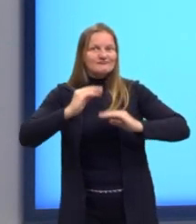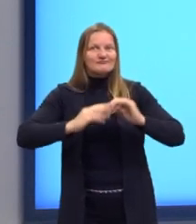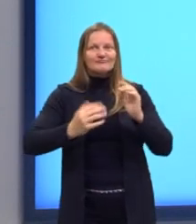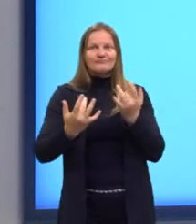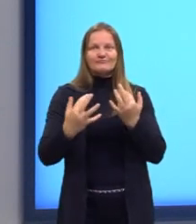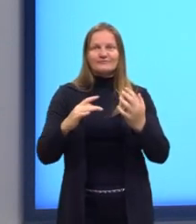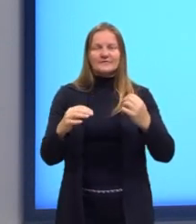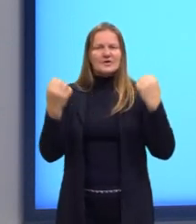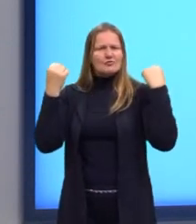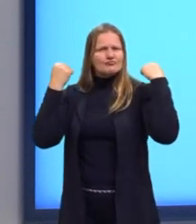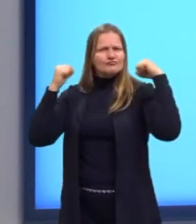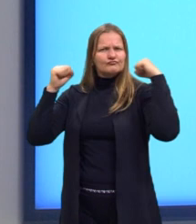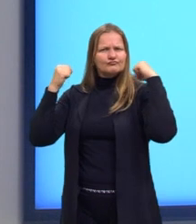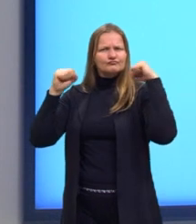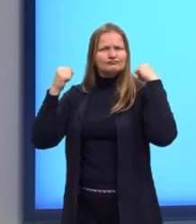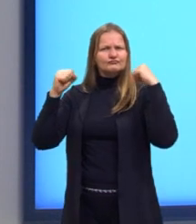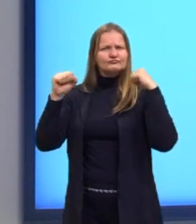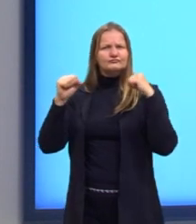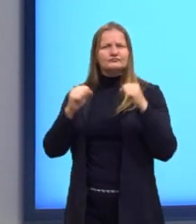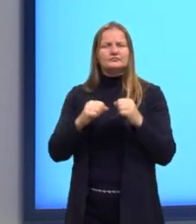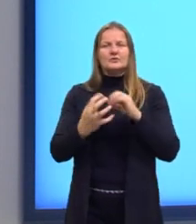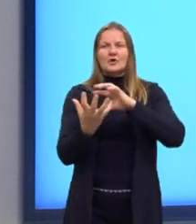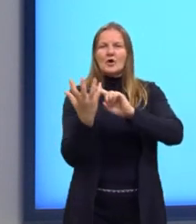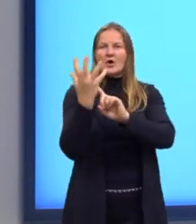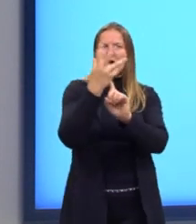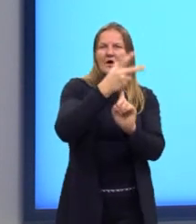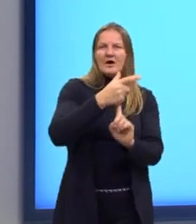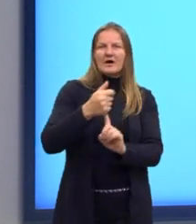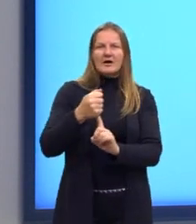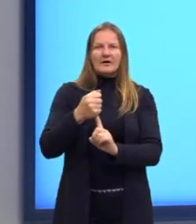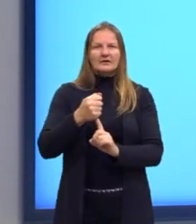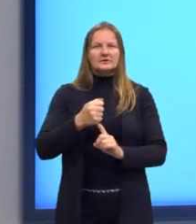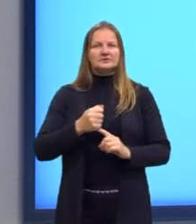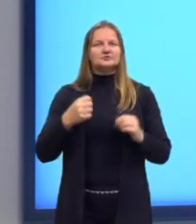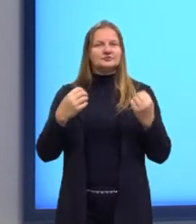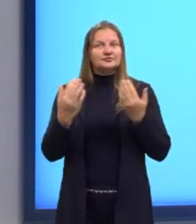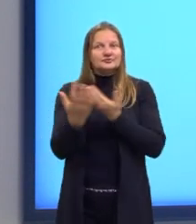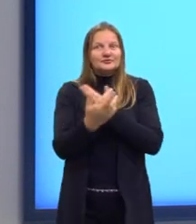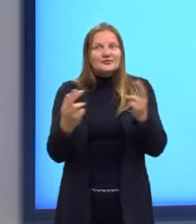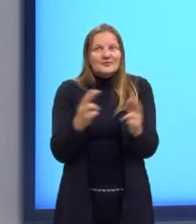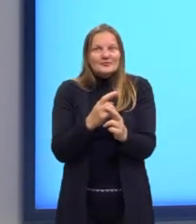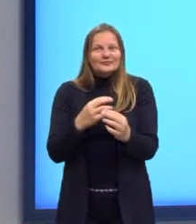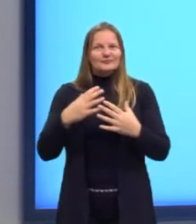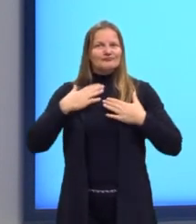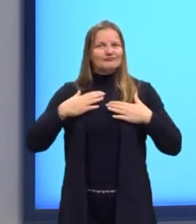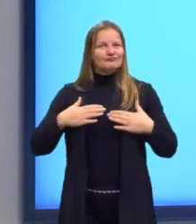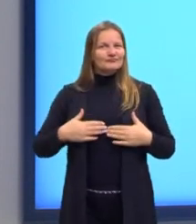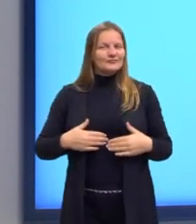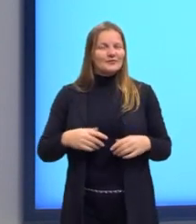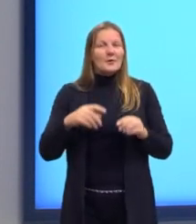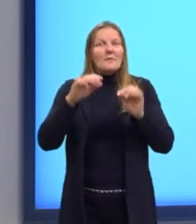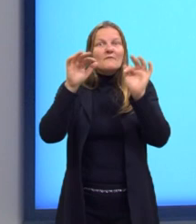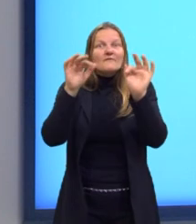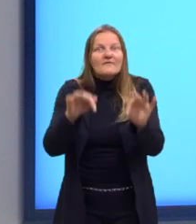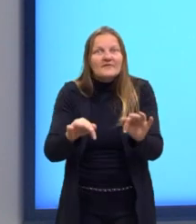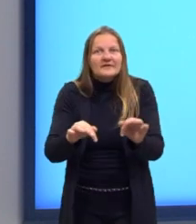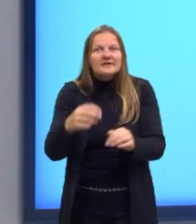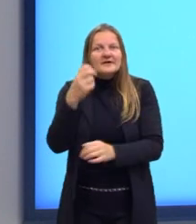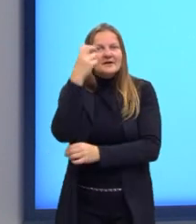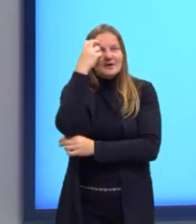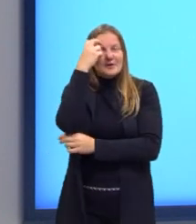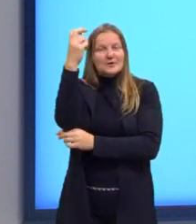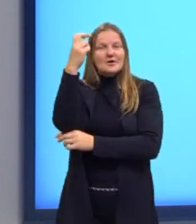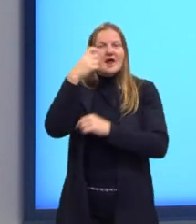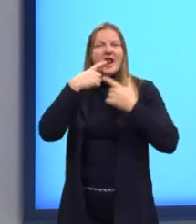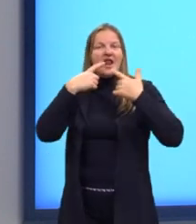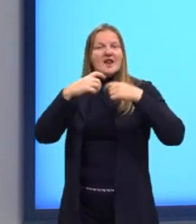da arte e da educação física. E eu deixei, por fim, a nossa inteligência